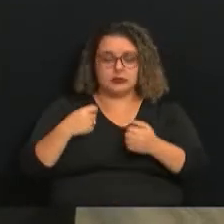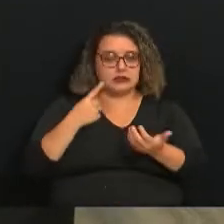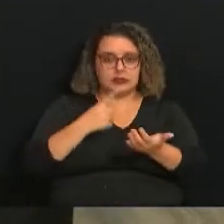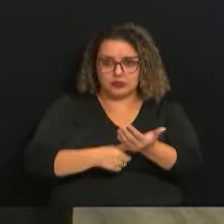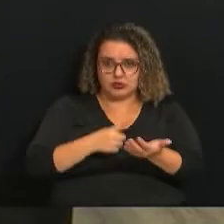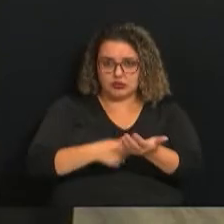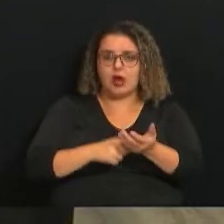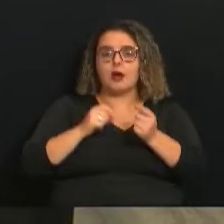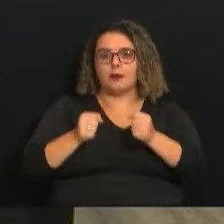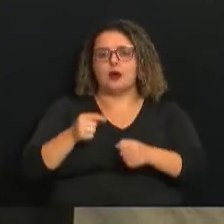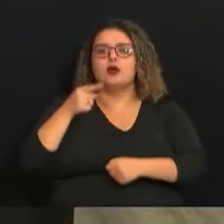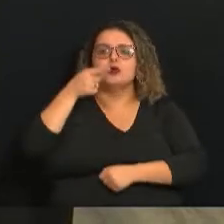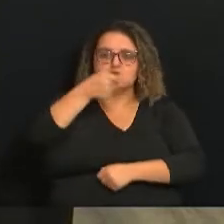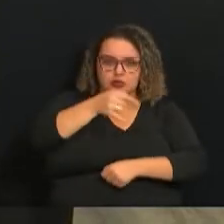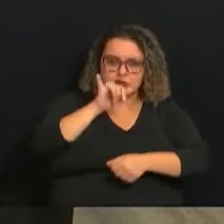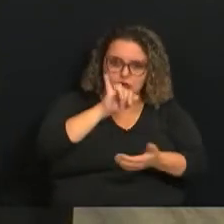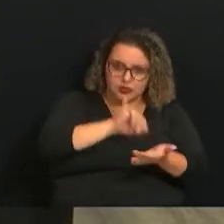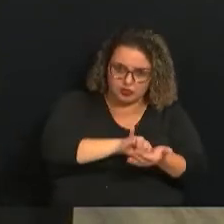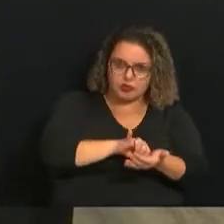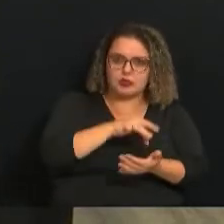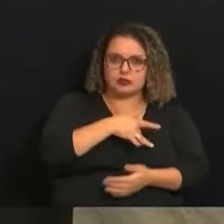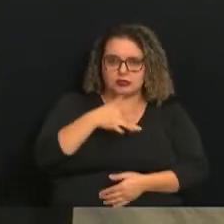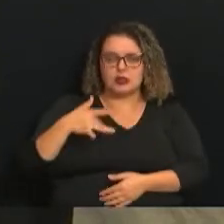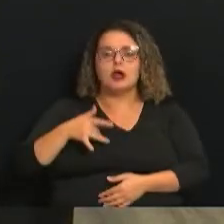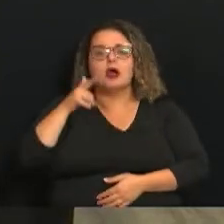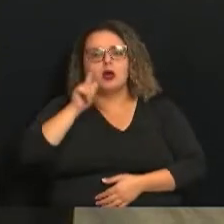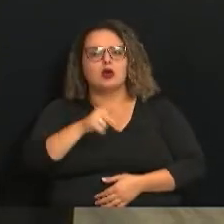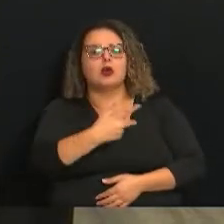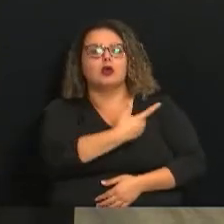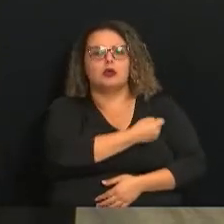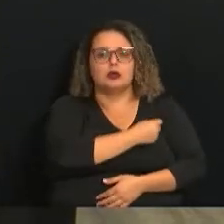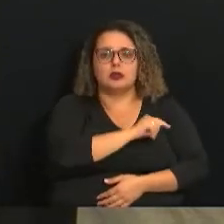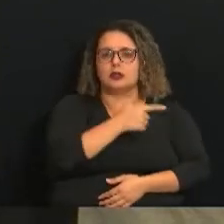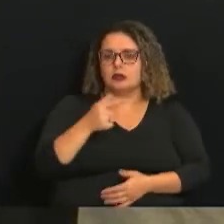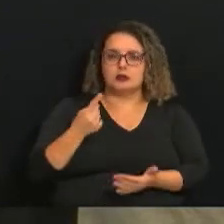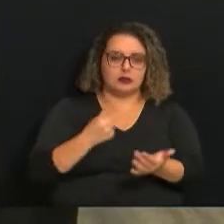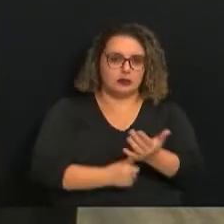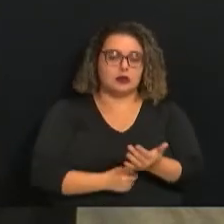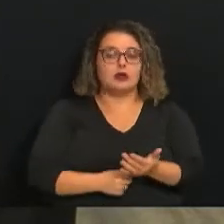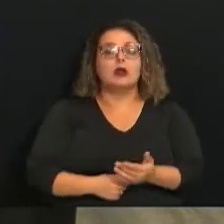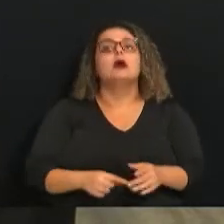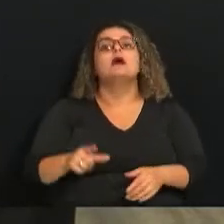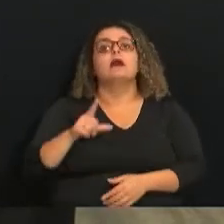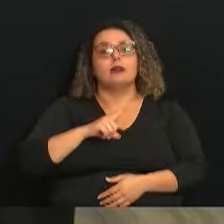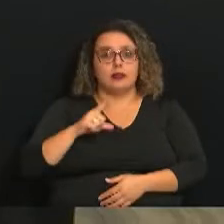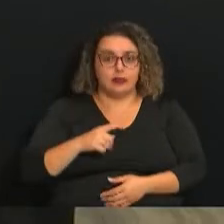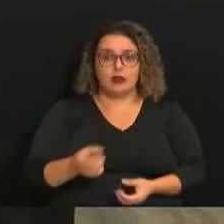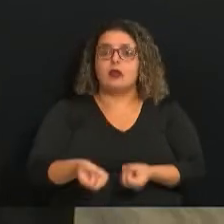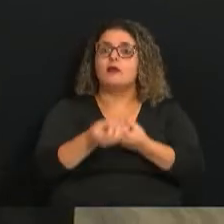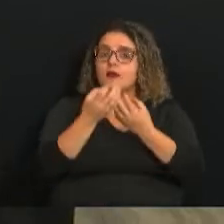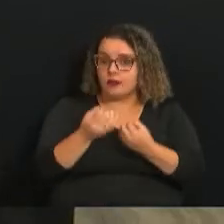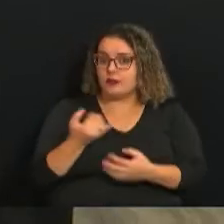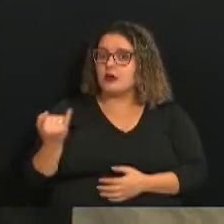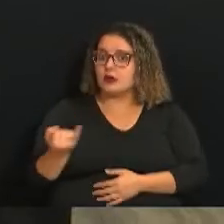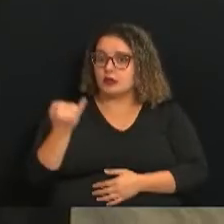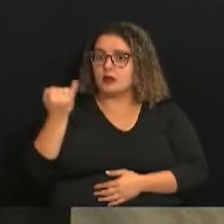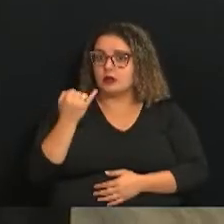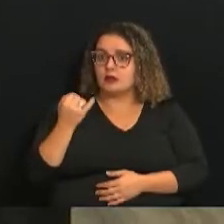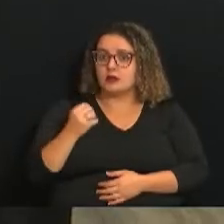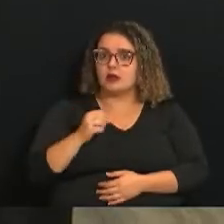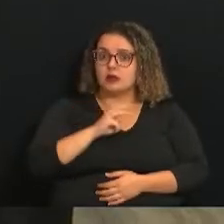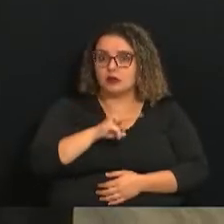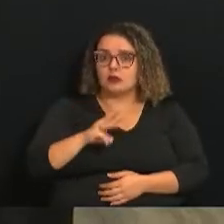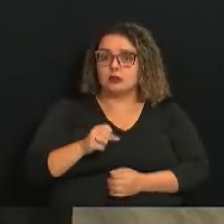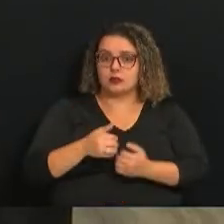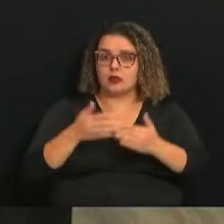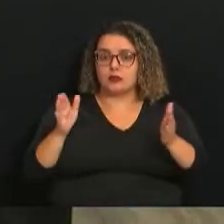até um centro de saúde e conseguir a vacinação contra a Covid-19. Ele tem informações importantes. Eu estou com o site aberto aqui, ó.